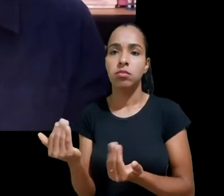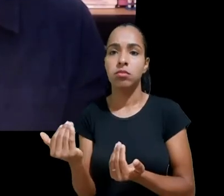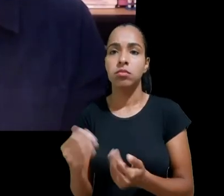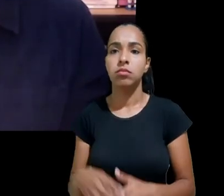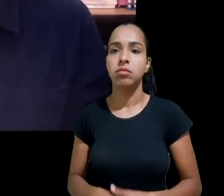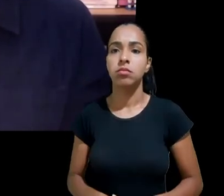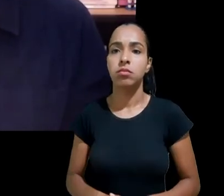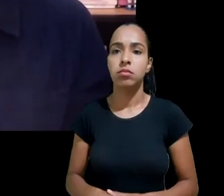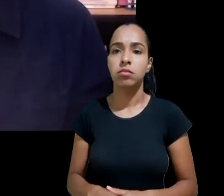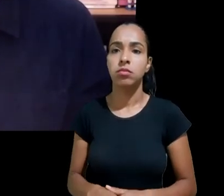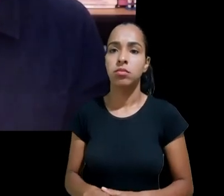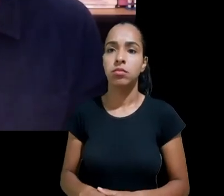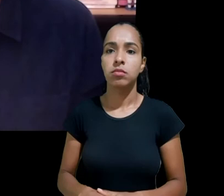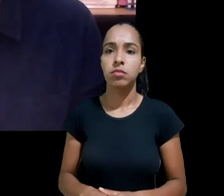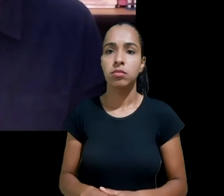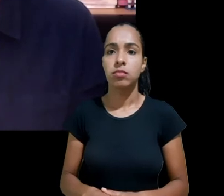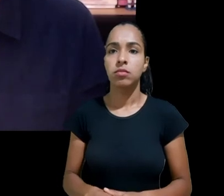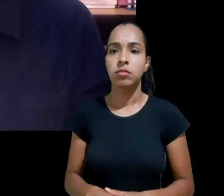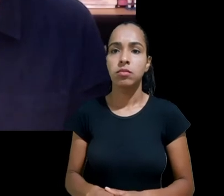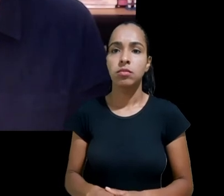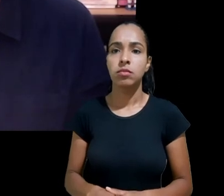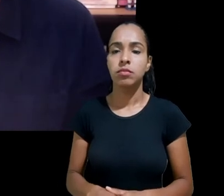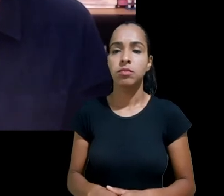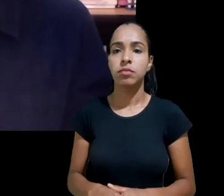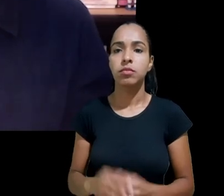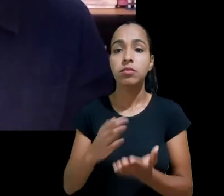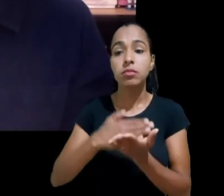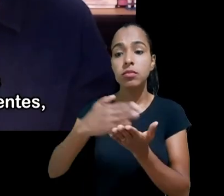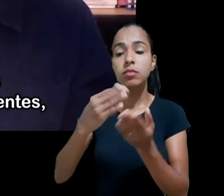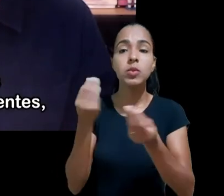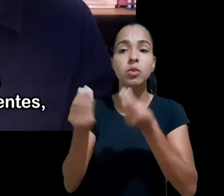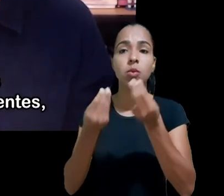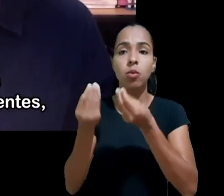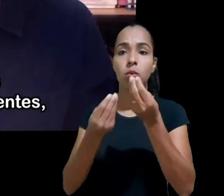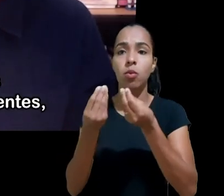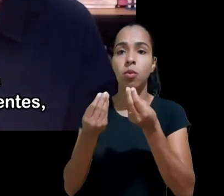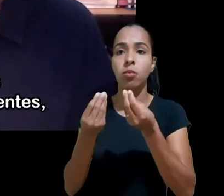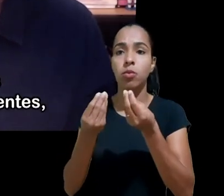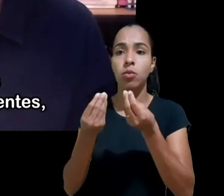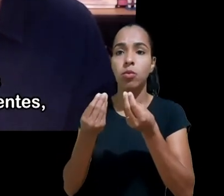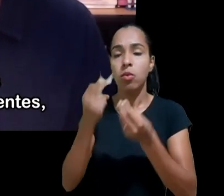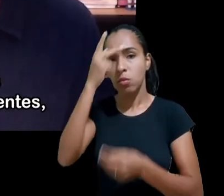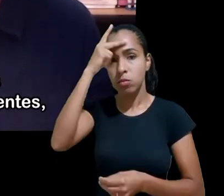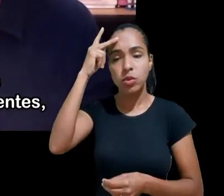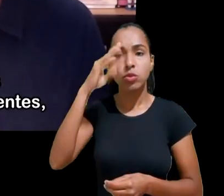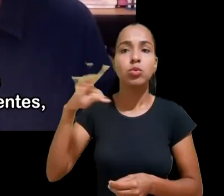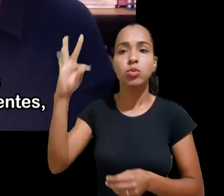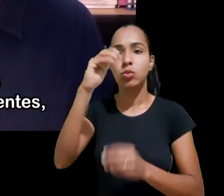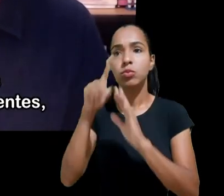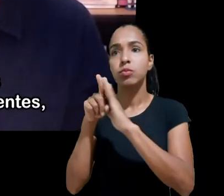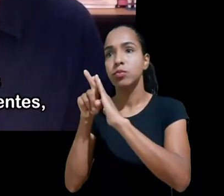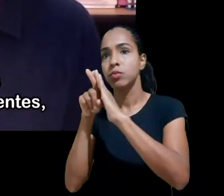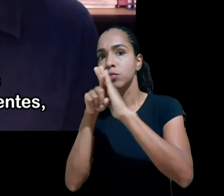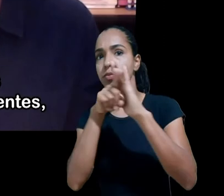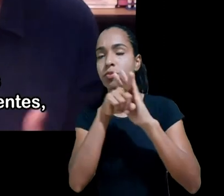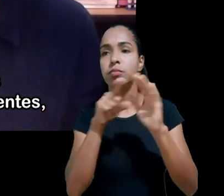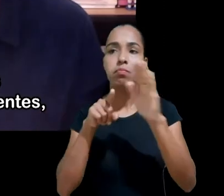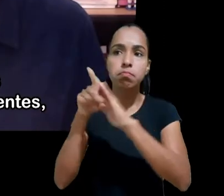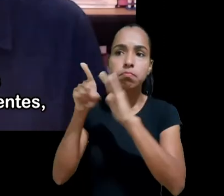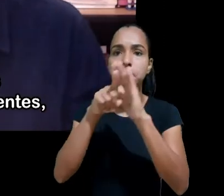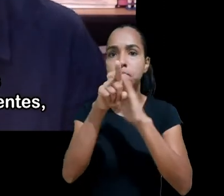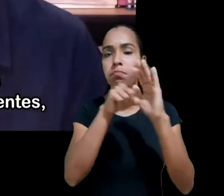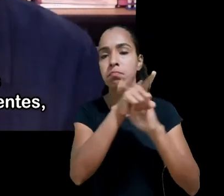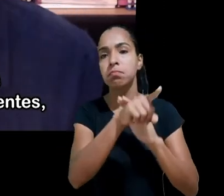iniciativa surgiu a partir de uma consulta à população e ela recupera essas questões relacionadas às